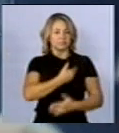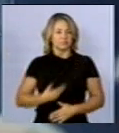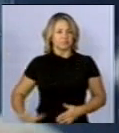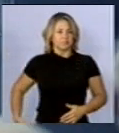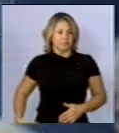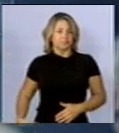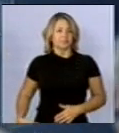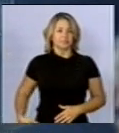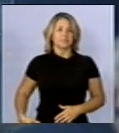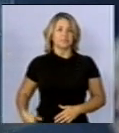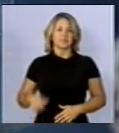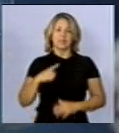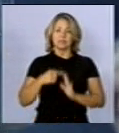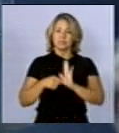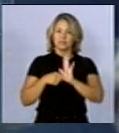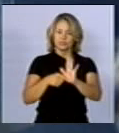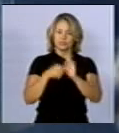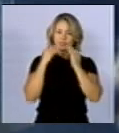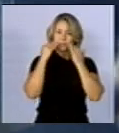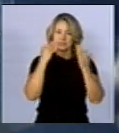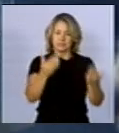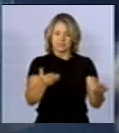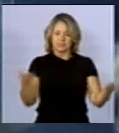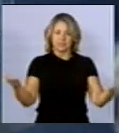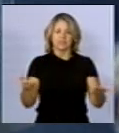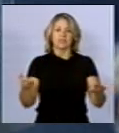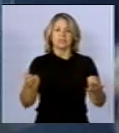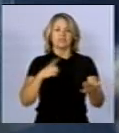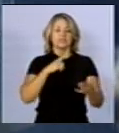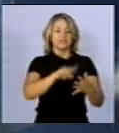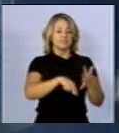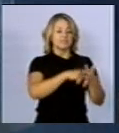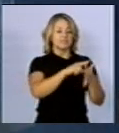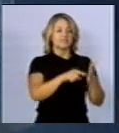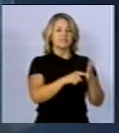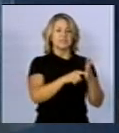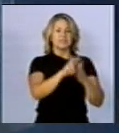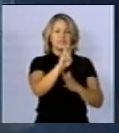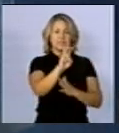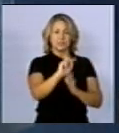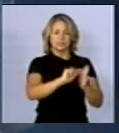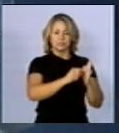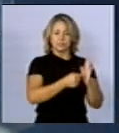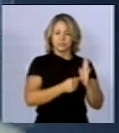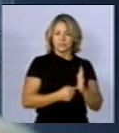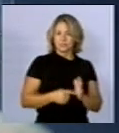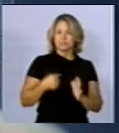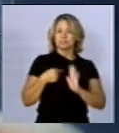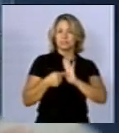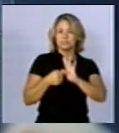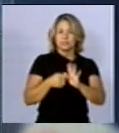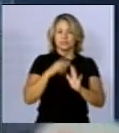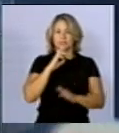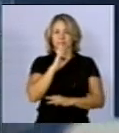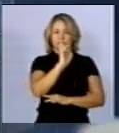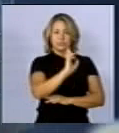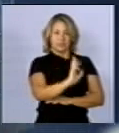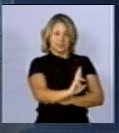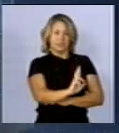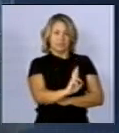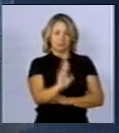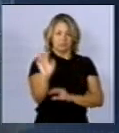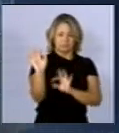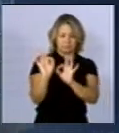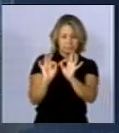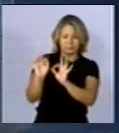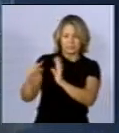E essa contribuição, essa apresentação, consta de cinco pontos, nos quais se procurou trazer subsídios para responder as perguntas formuladas pelo